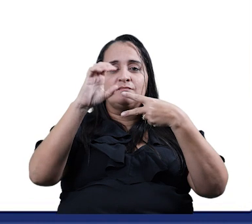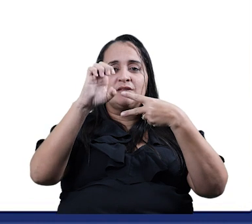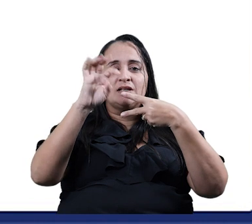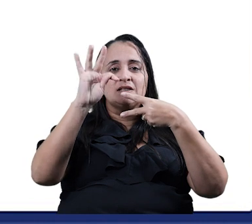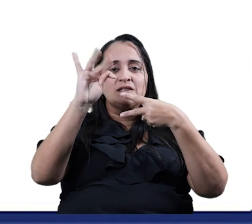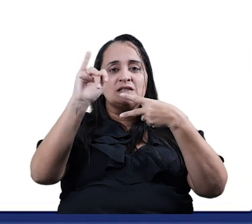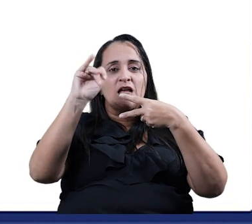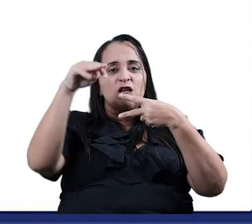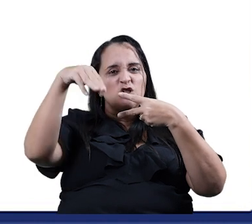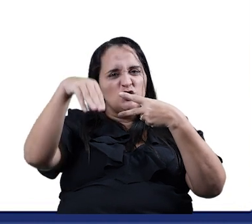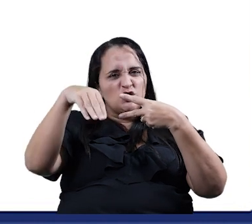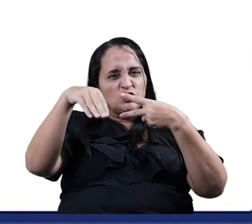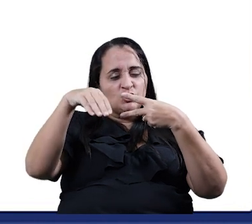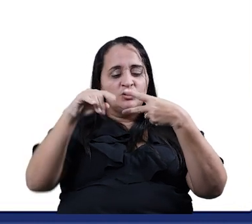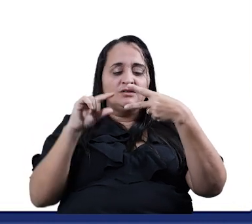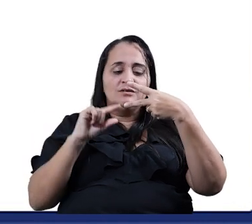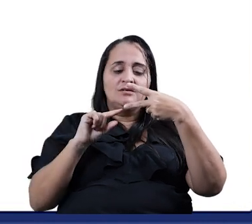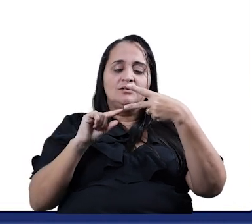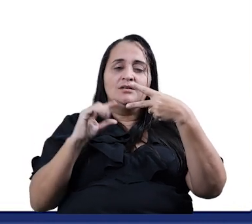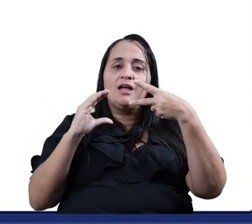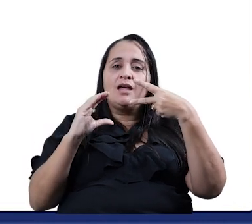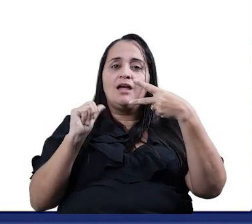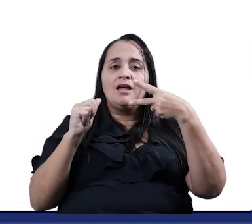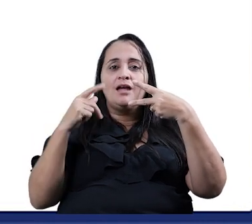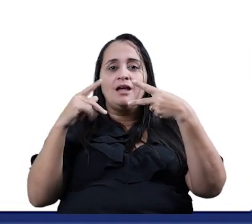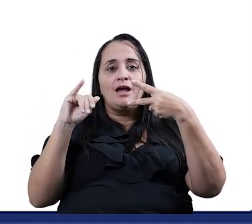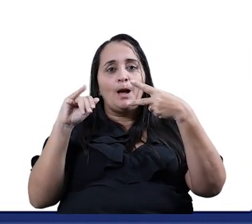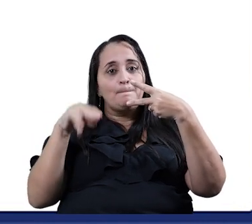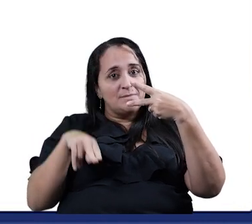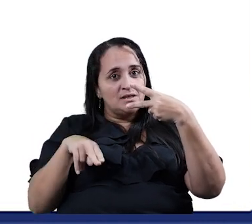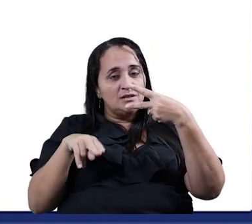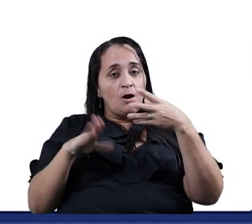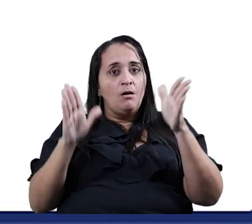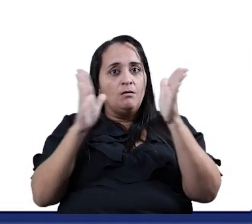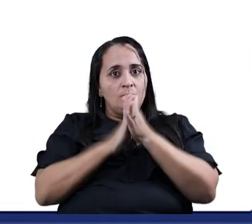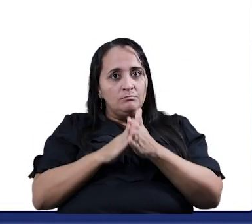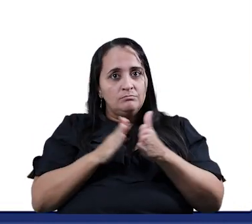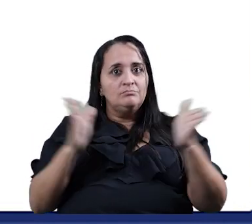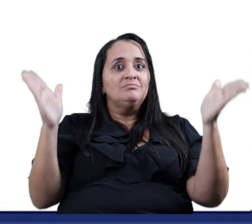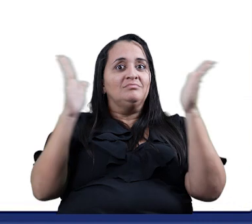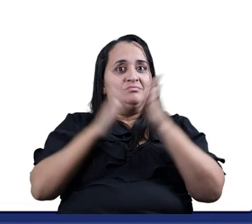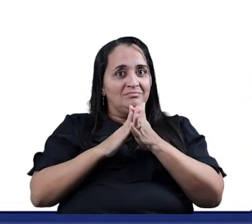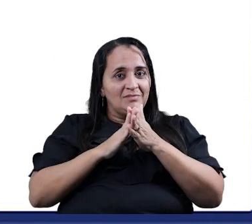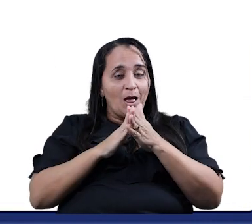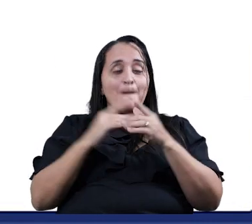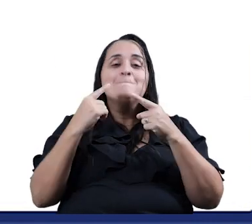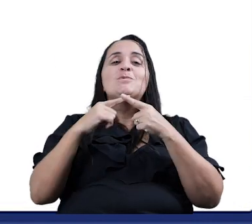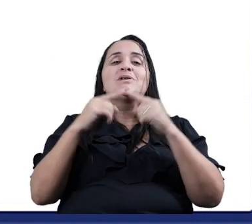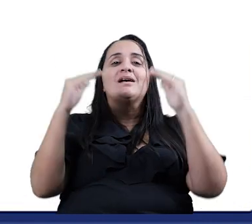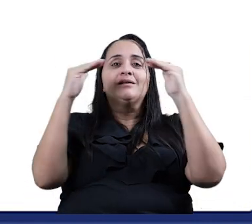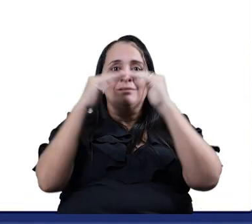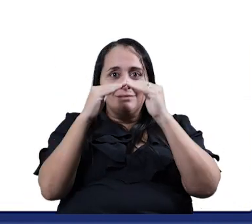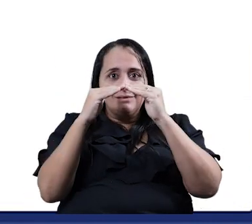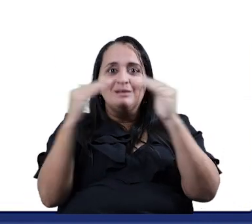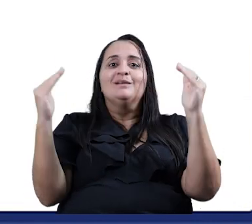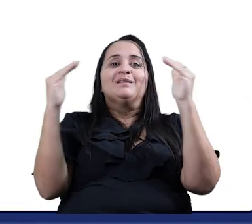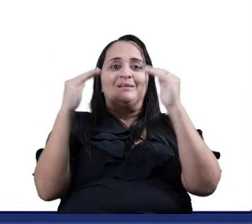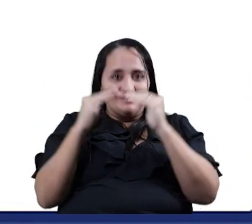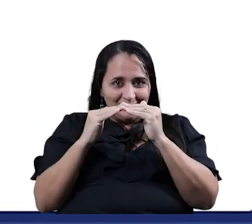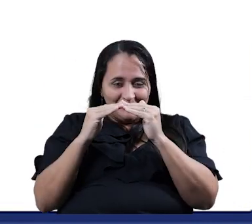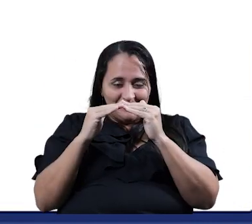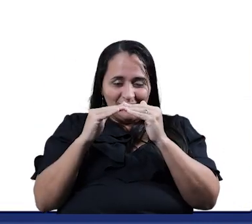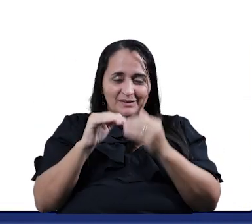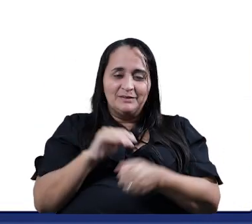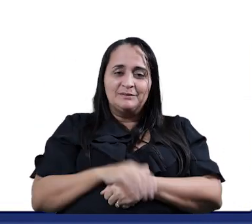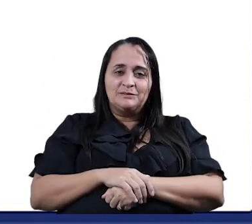ela dorme é no capim Cada palma de mão é o que está rimando, está prestando atenção? A barata